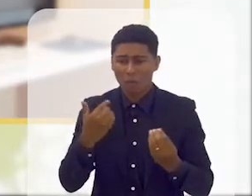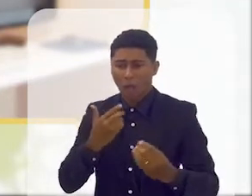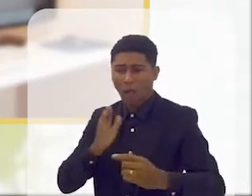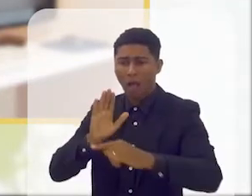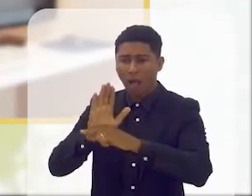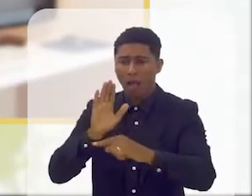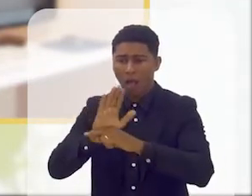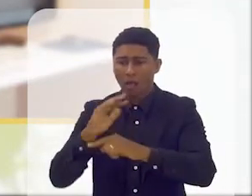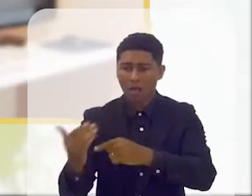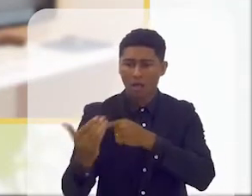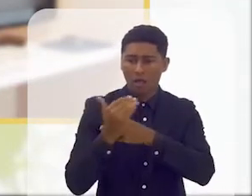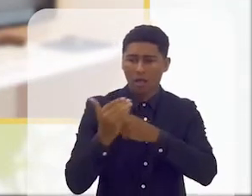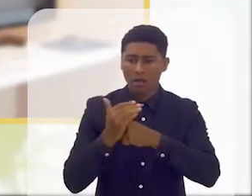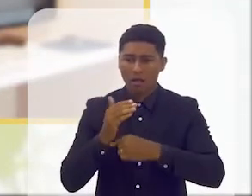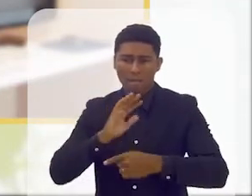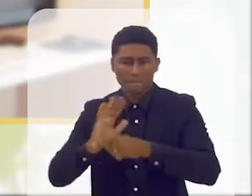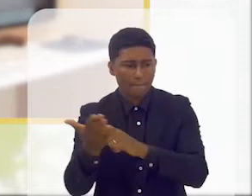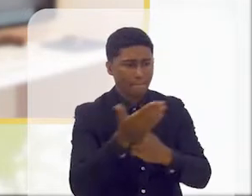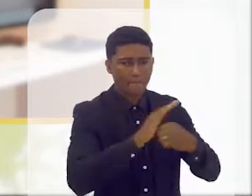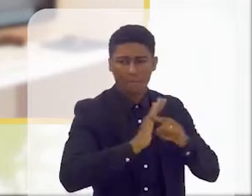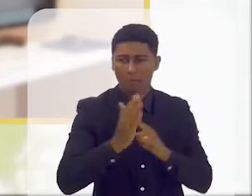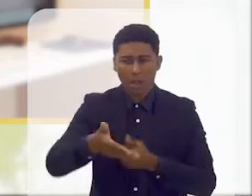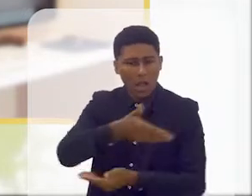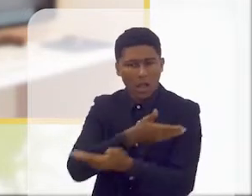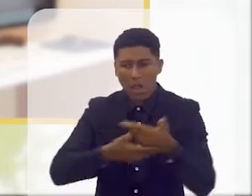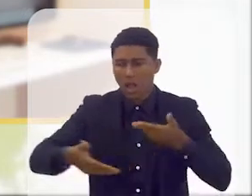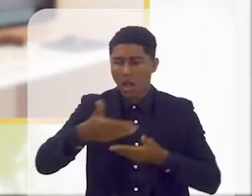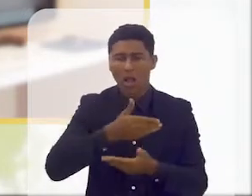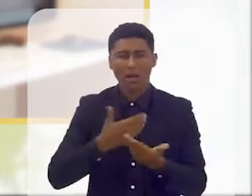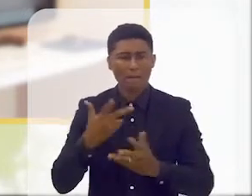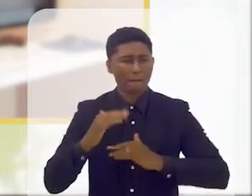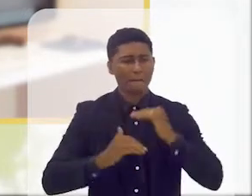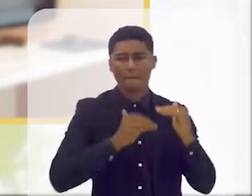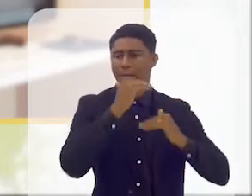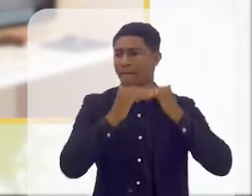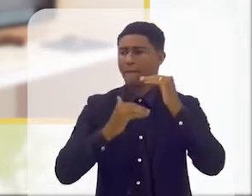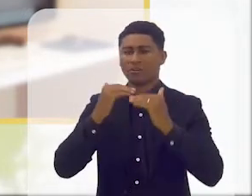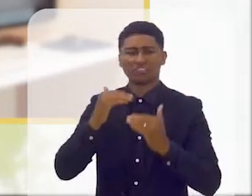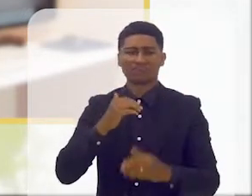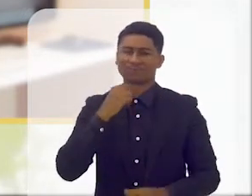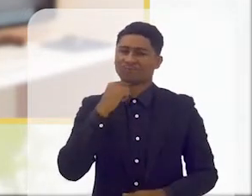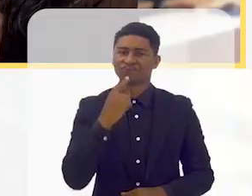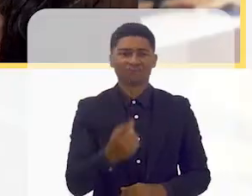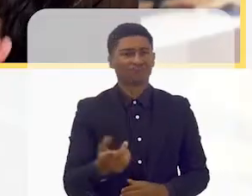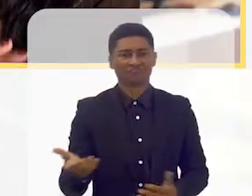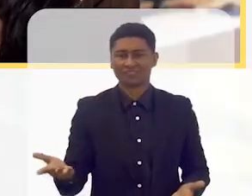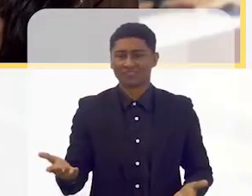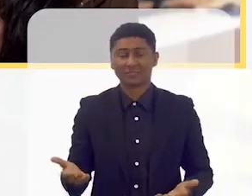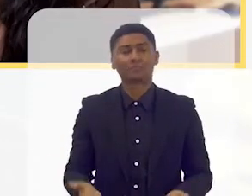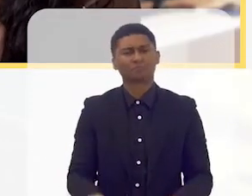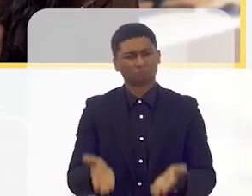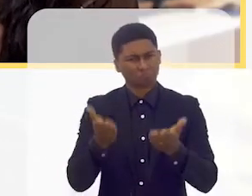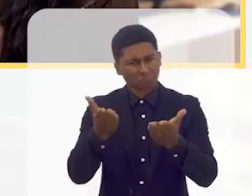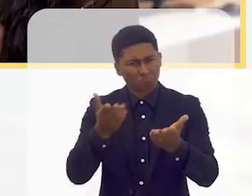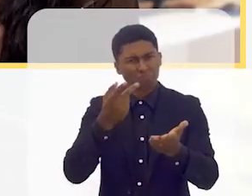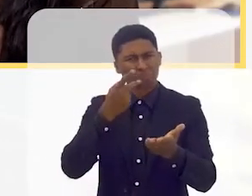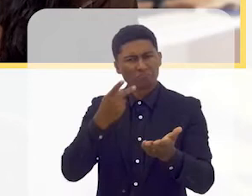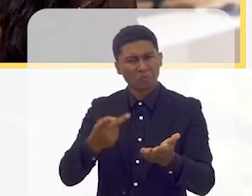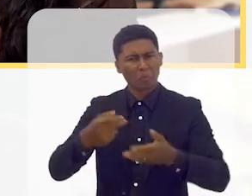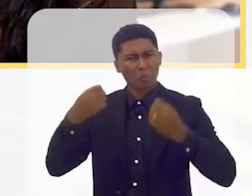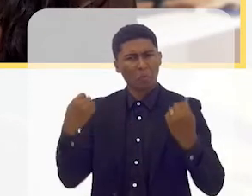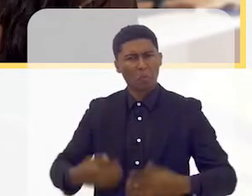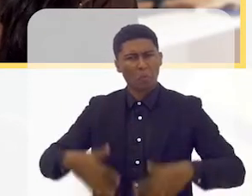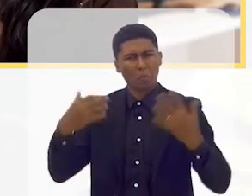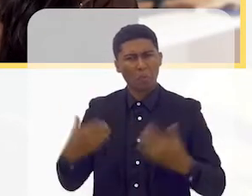receber? Como eu posso contribuir? Como eu posso crescer? Como eu posso evoluir? E aí é fantástica a sua